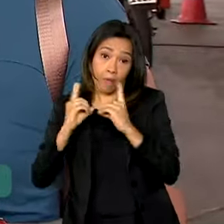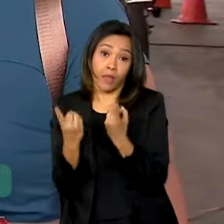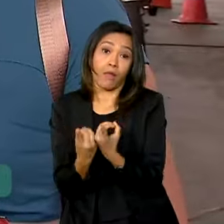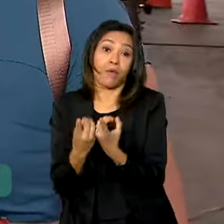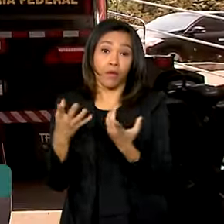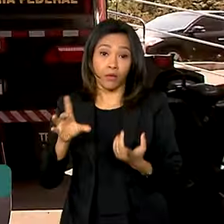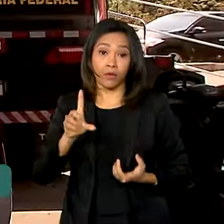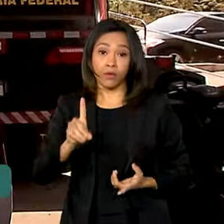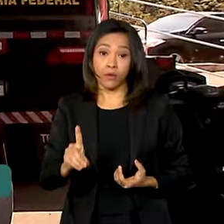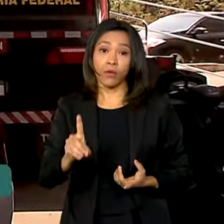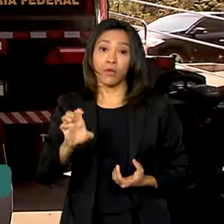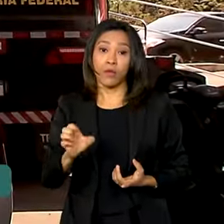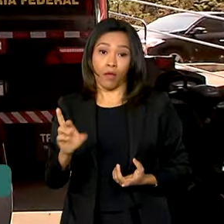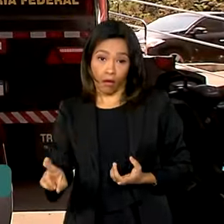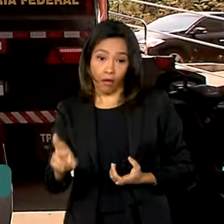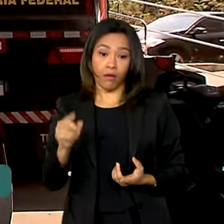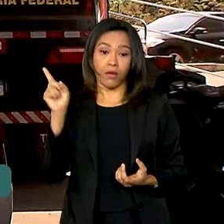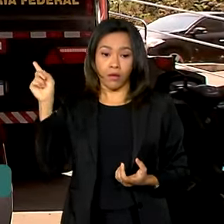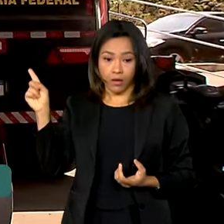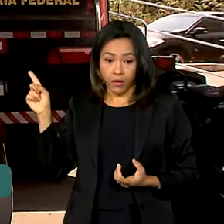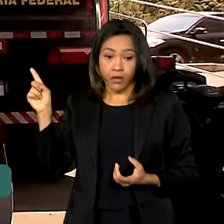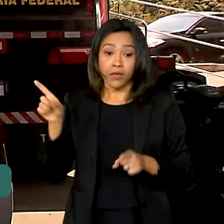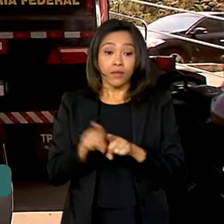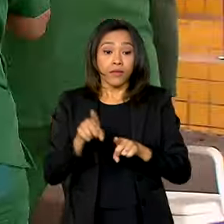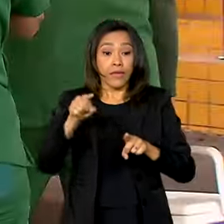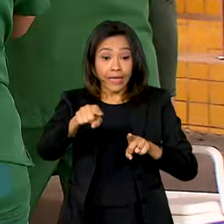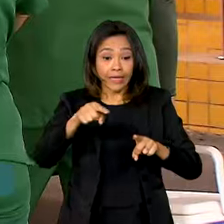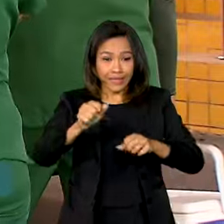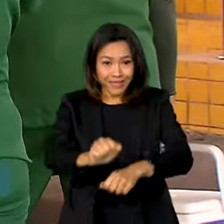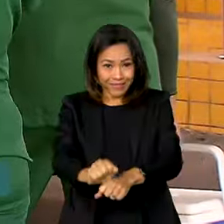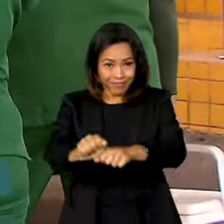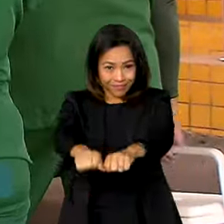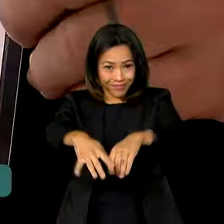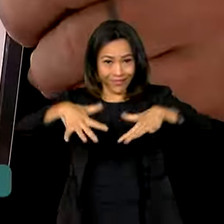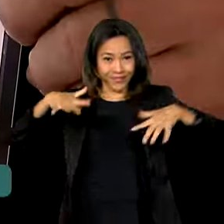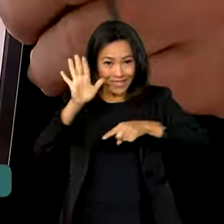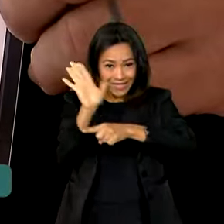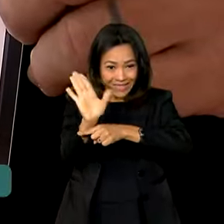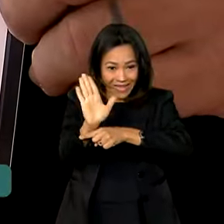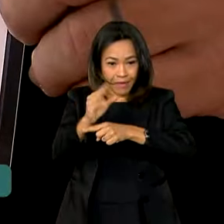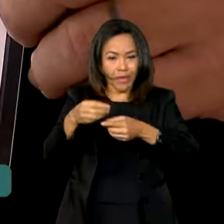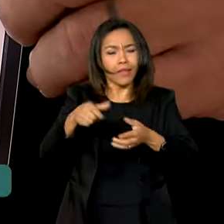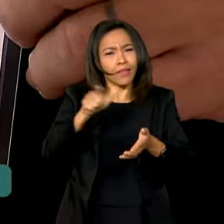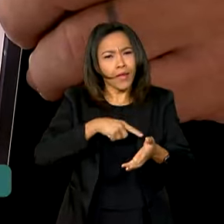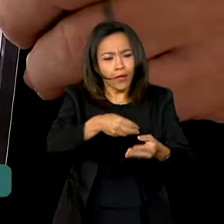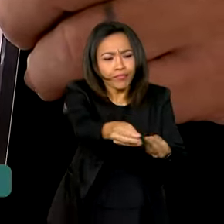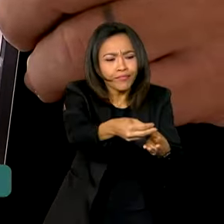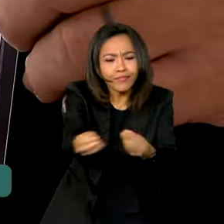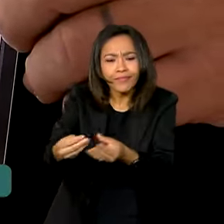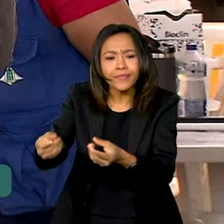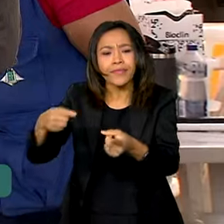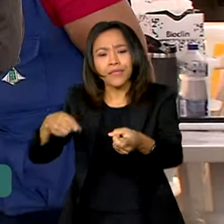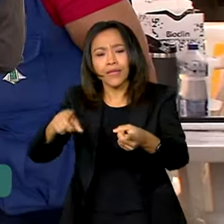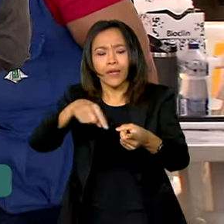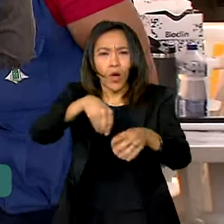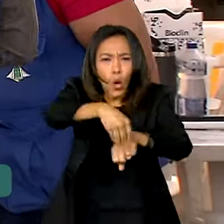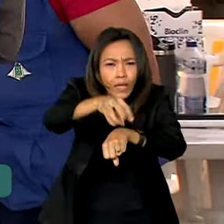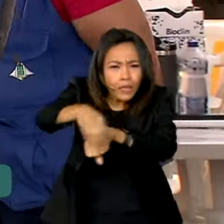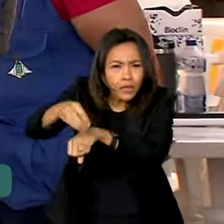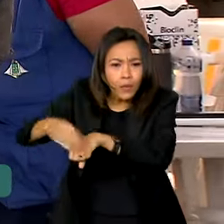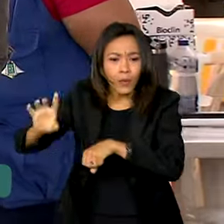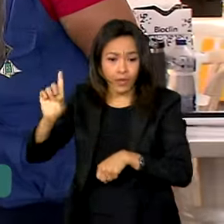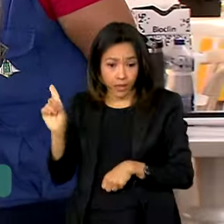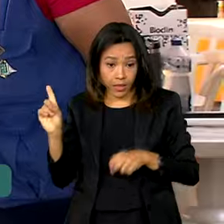de trânsito. Do lado de fora do cinema, montado na rodovia, brindes e mais dicas. Na tenda da Secretaria de